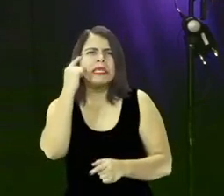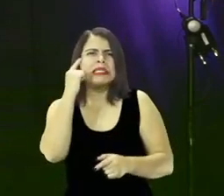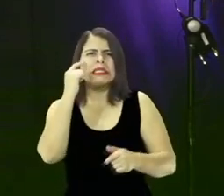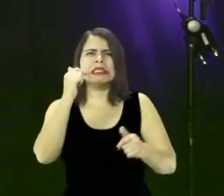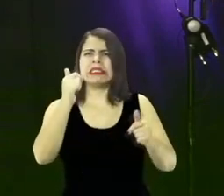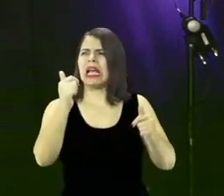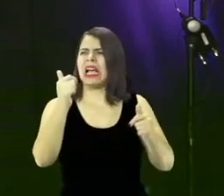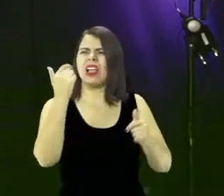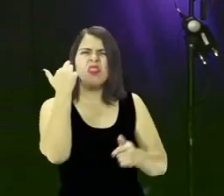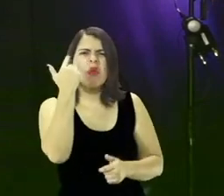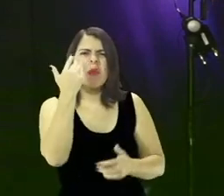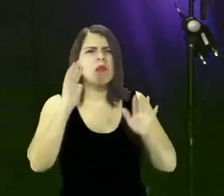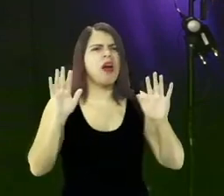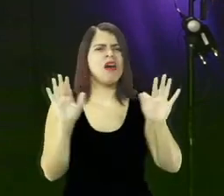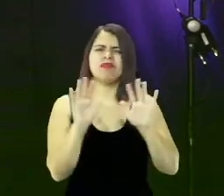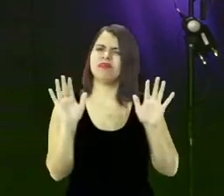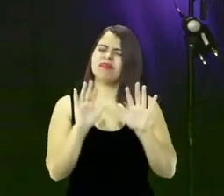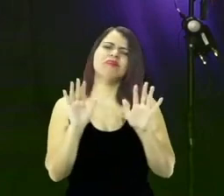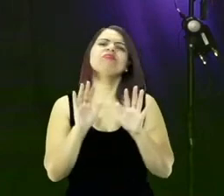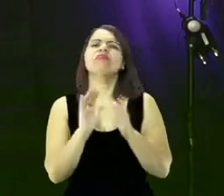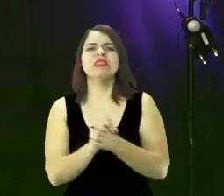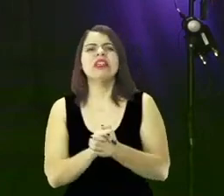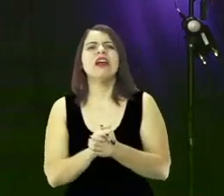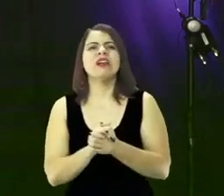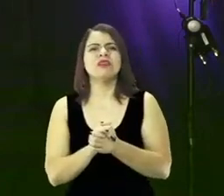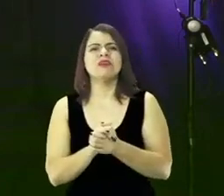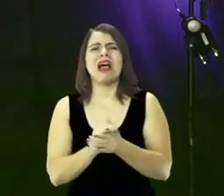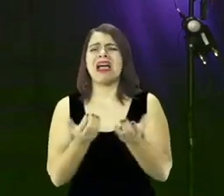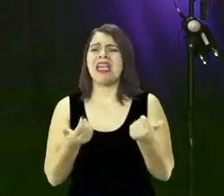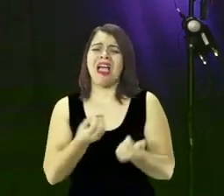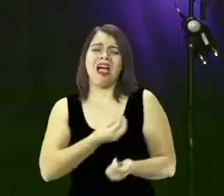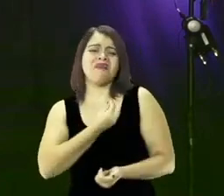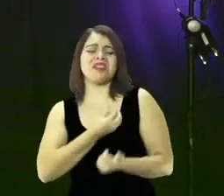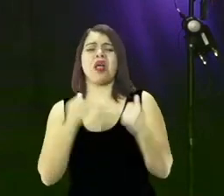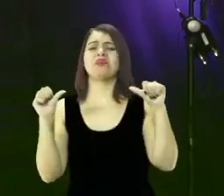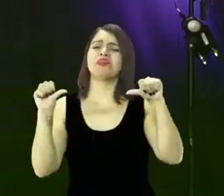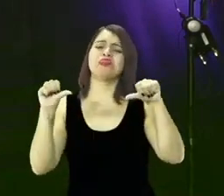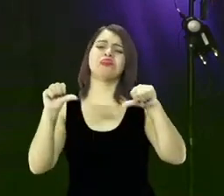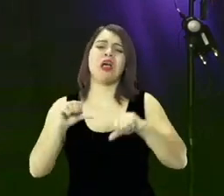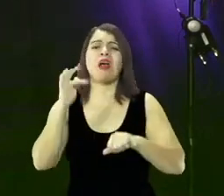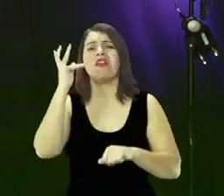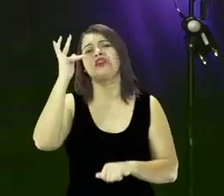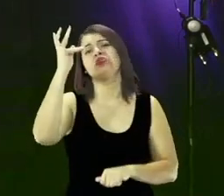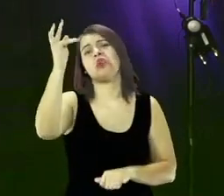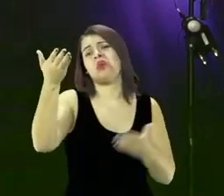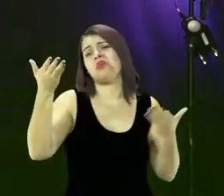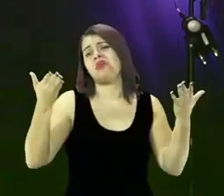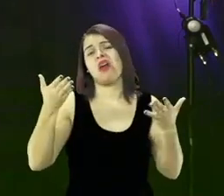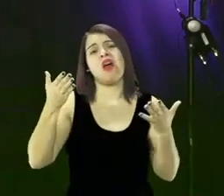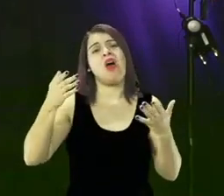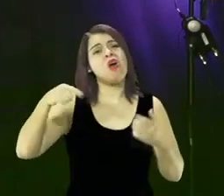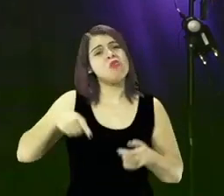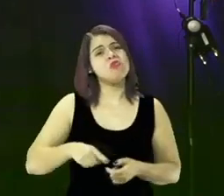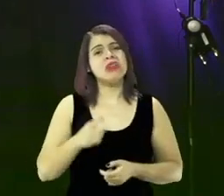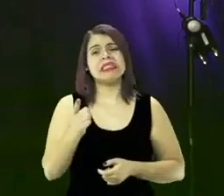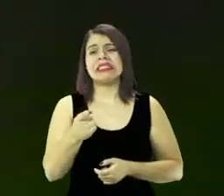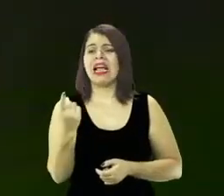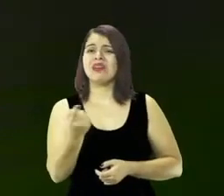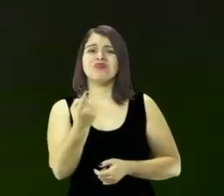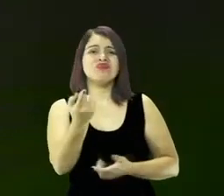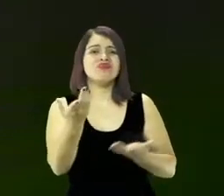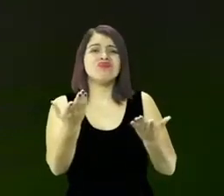novo todos esses erros trazem prejuízos imediatos futuros e eternos para nós mesmos